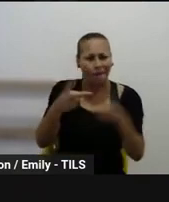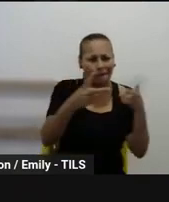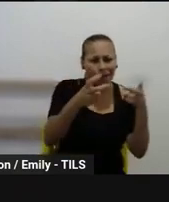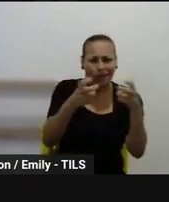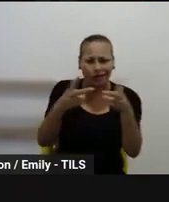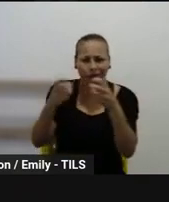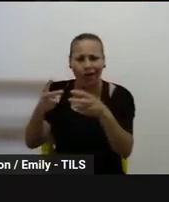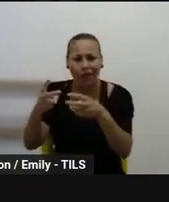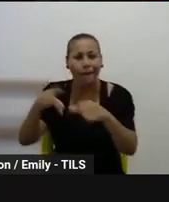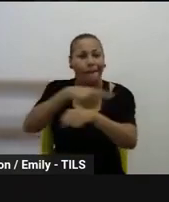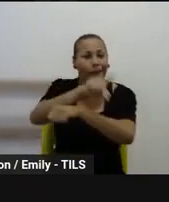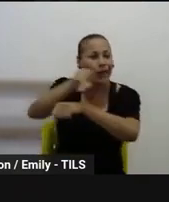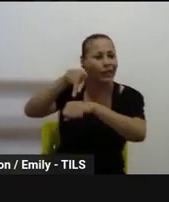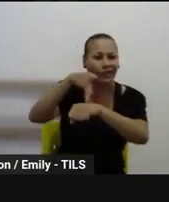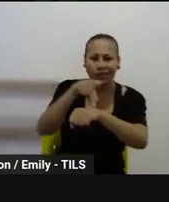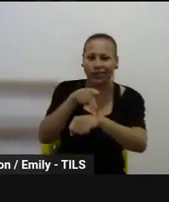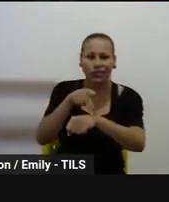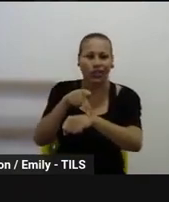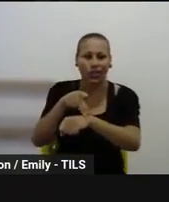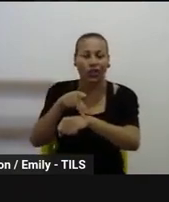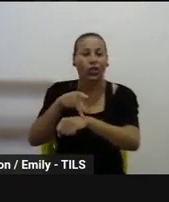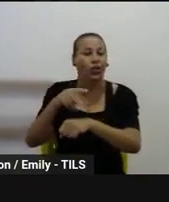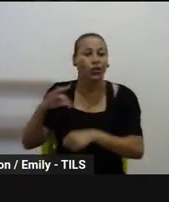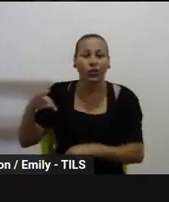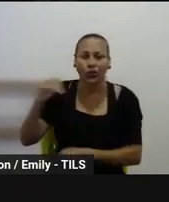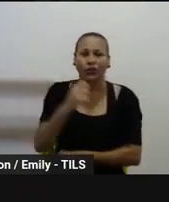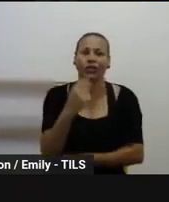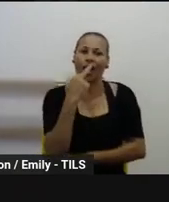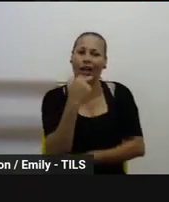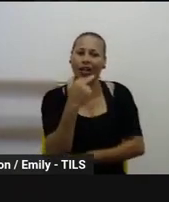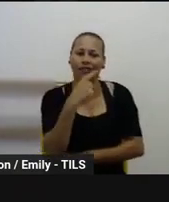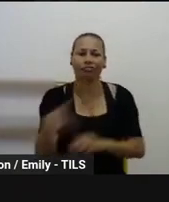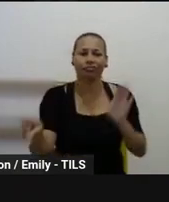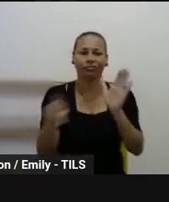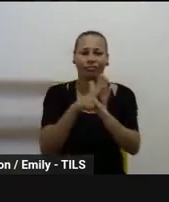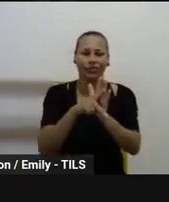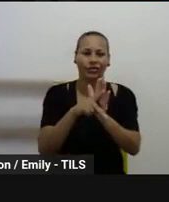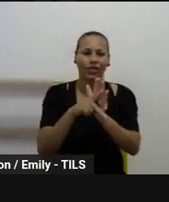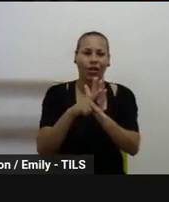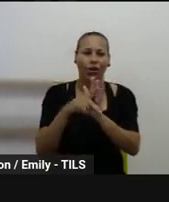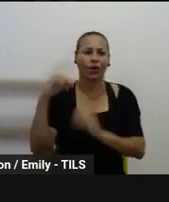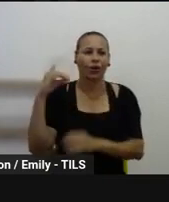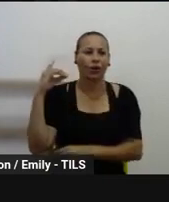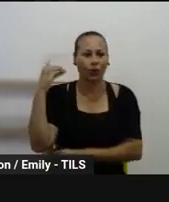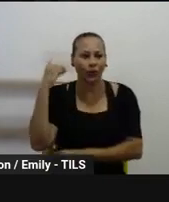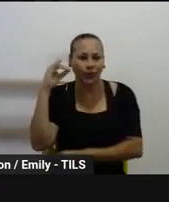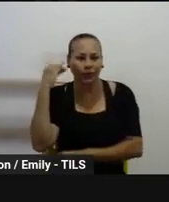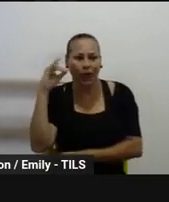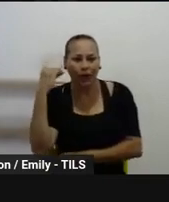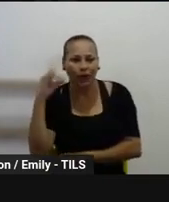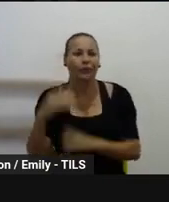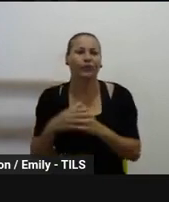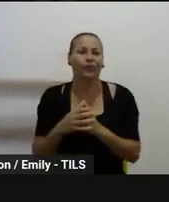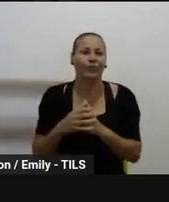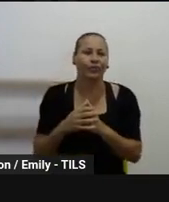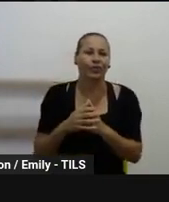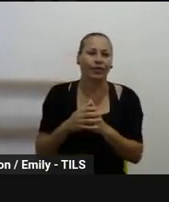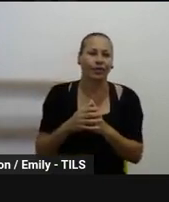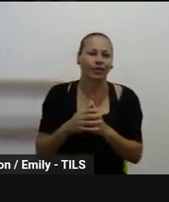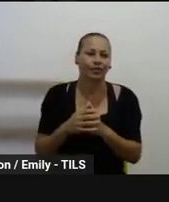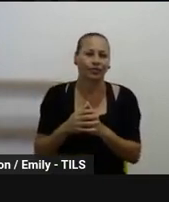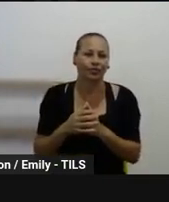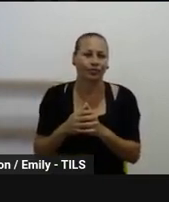países, eles têm a língua de origem, o espanhol. Então, há uma aproximação com a língua